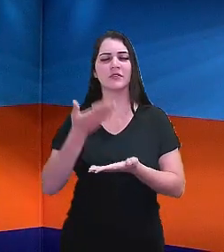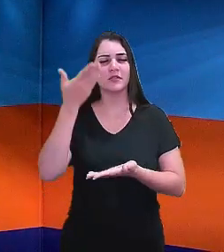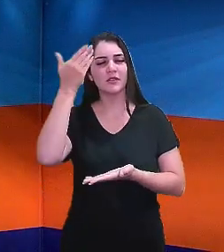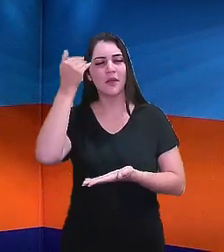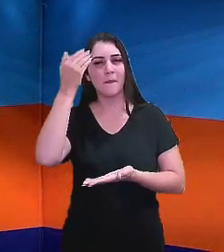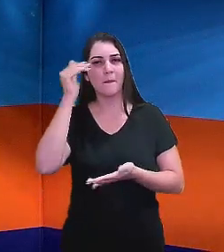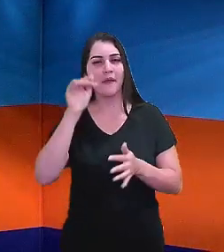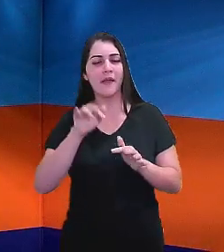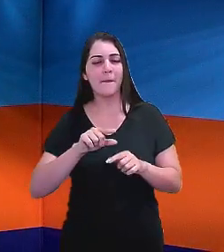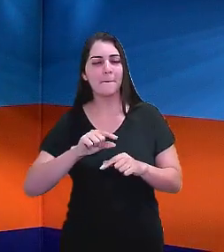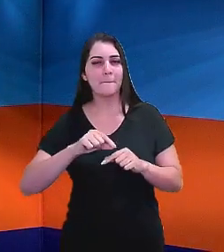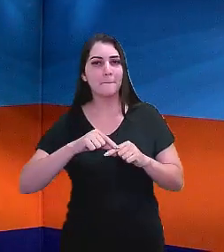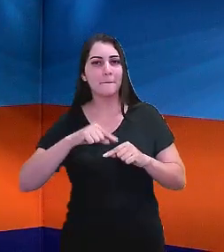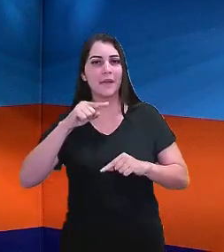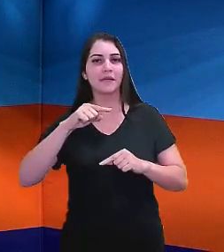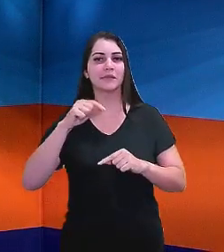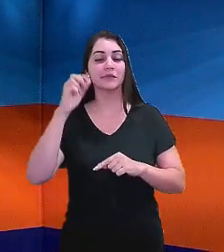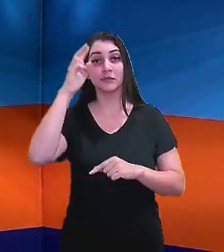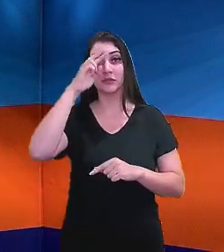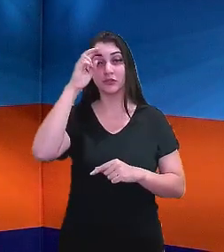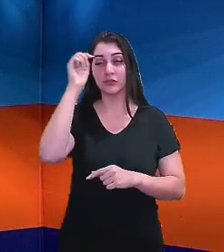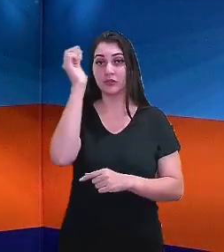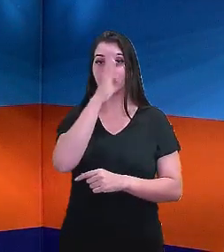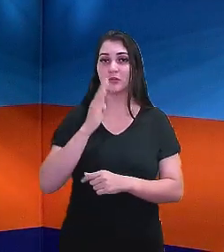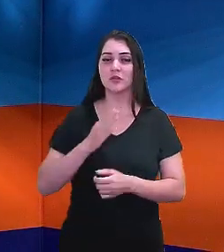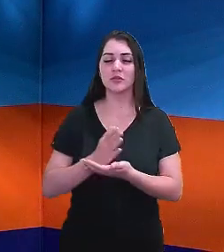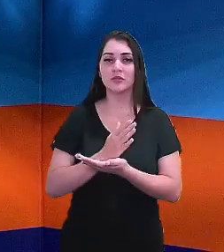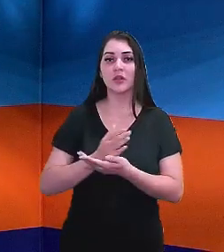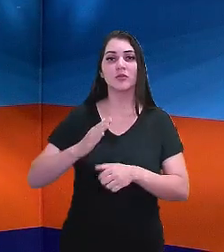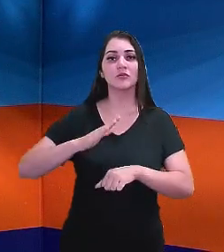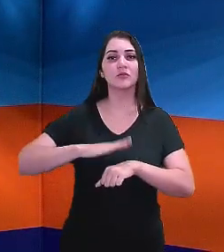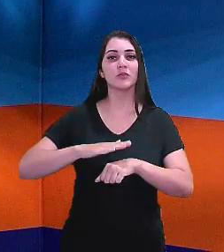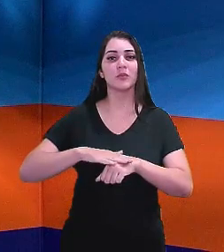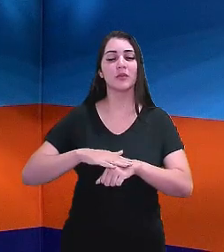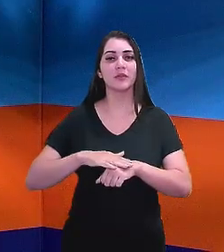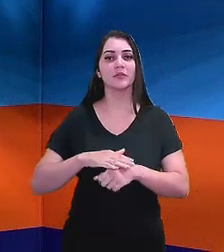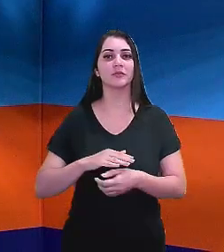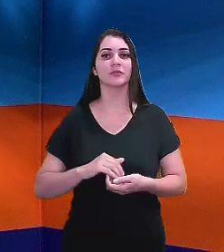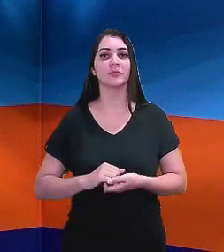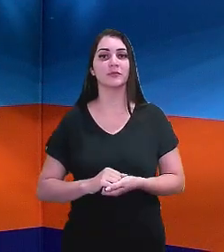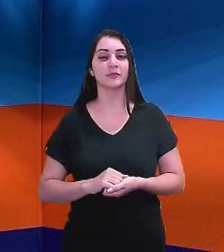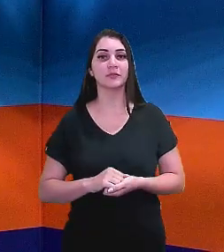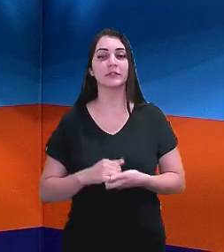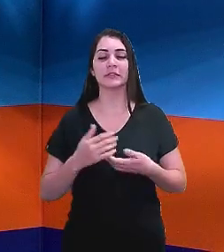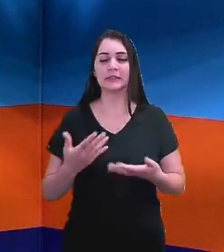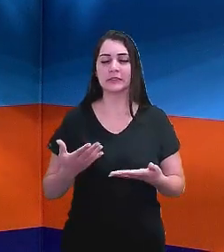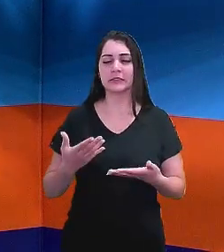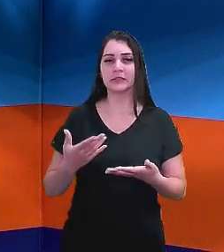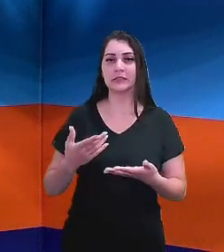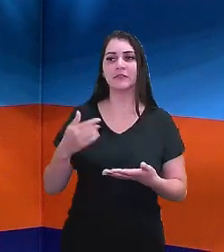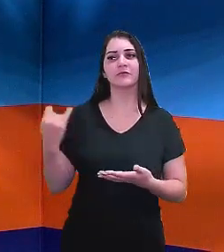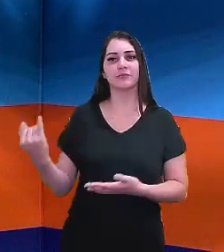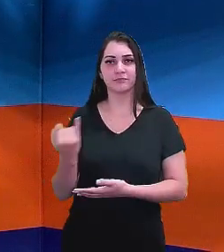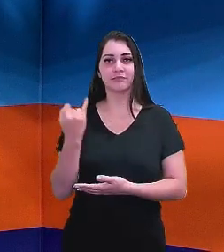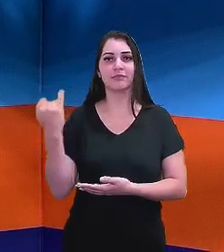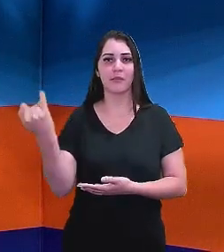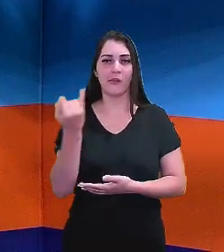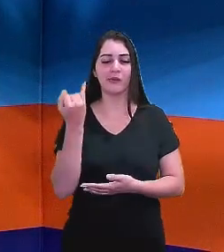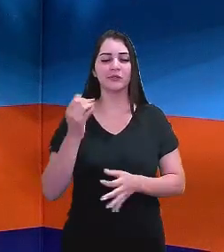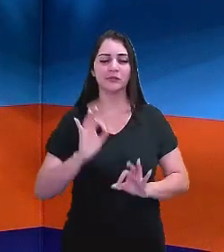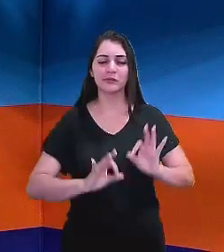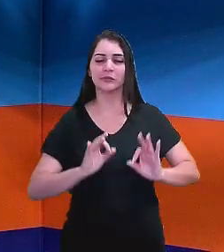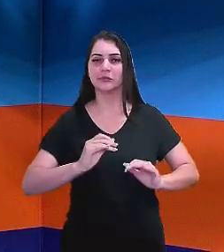mais sobre a história do Brasil em alguns de seus momentos que foram, que foi importante para sua